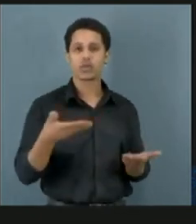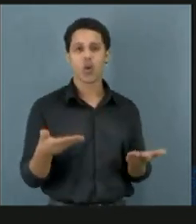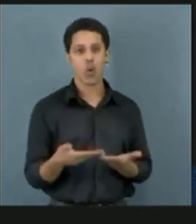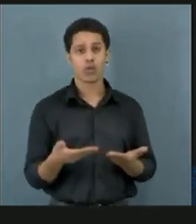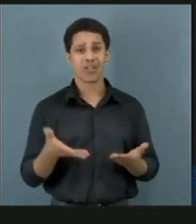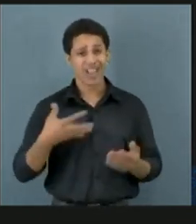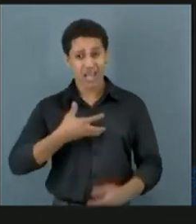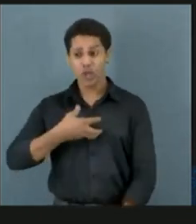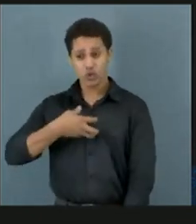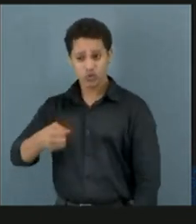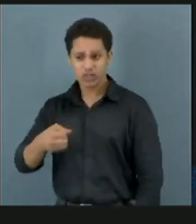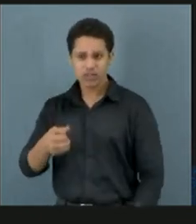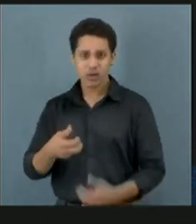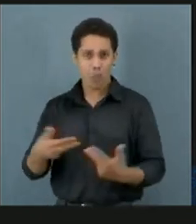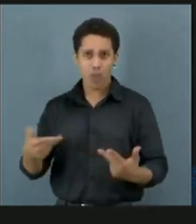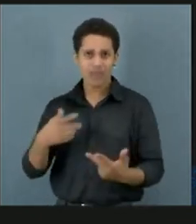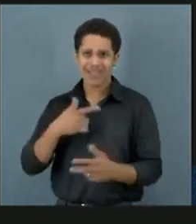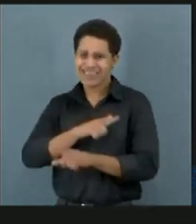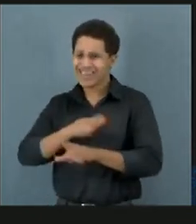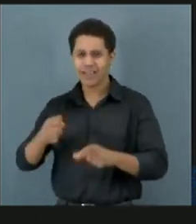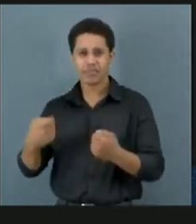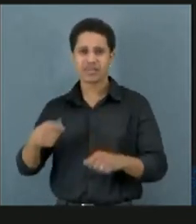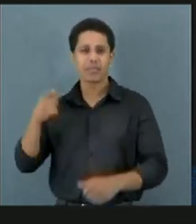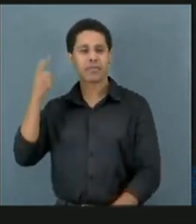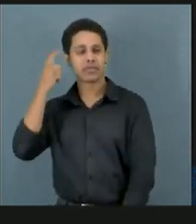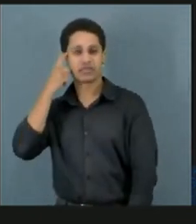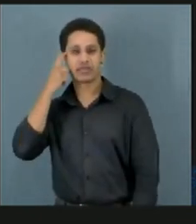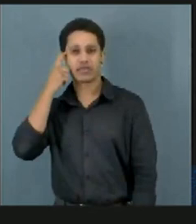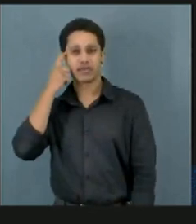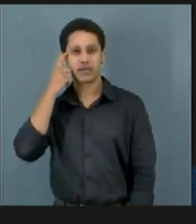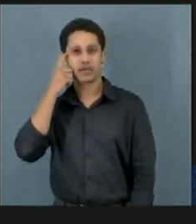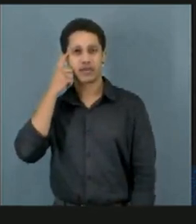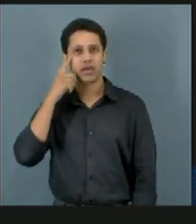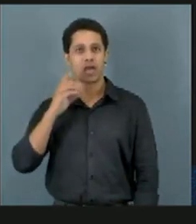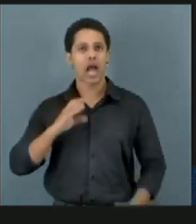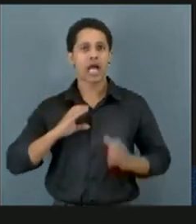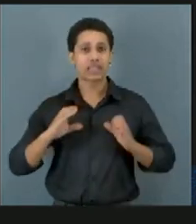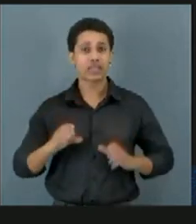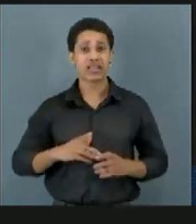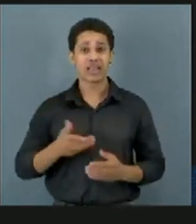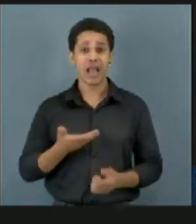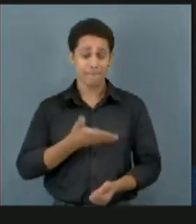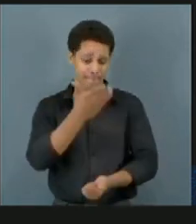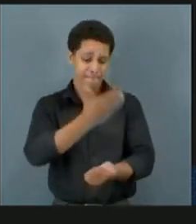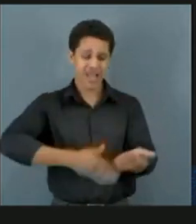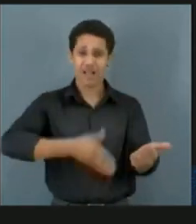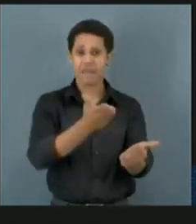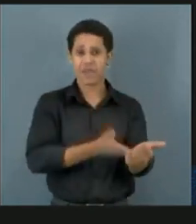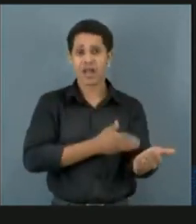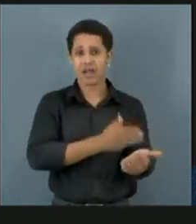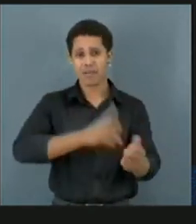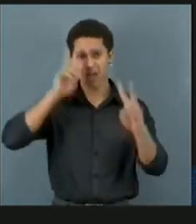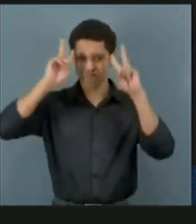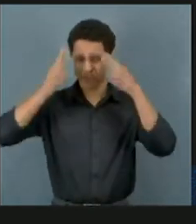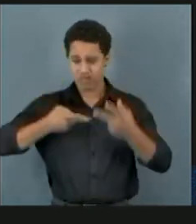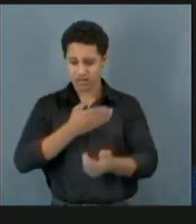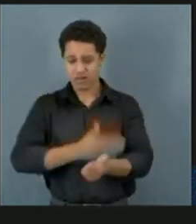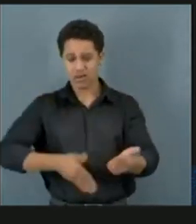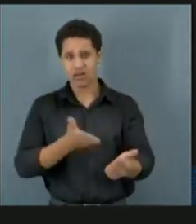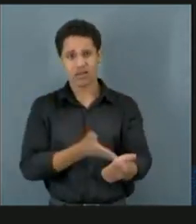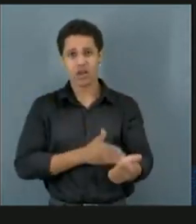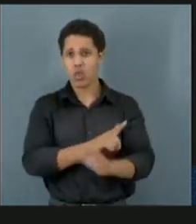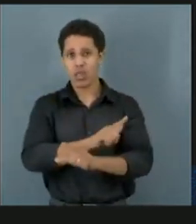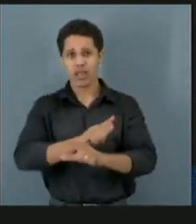ninguém deve pensar. Assim caminha também a questão da automutilação. Nós não temos nenhuma